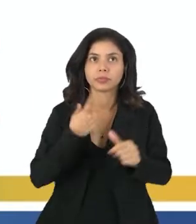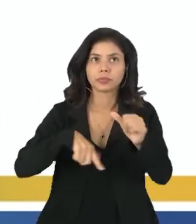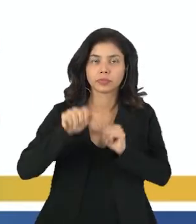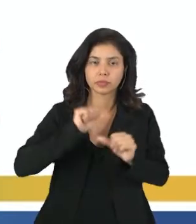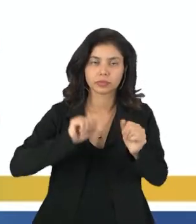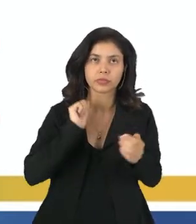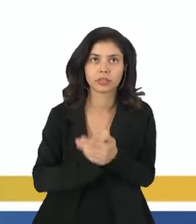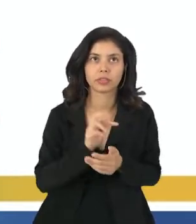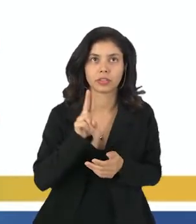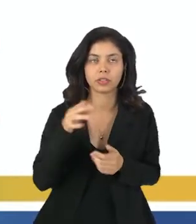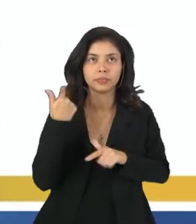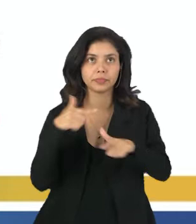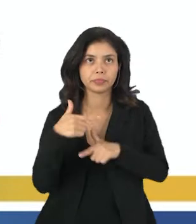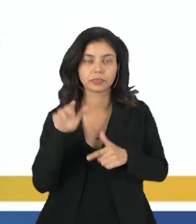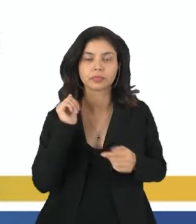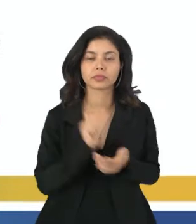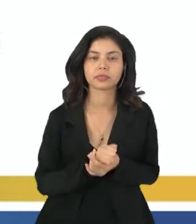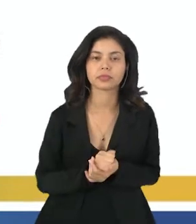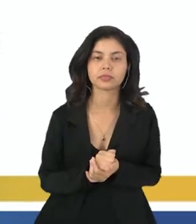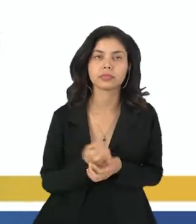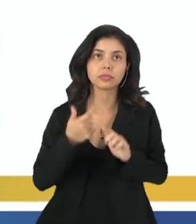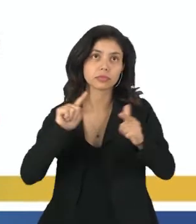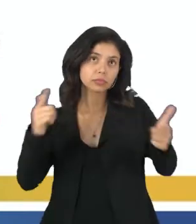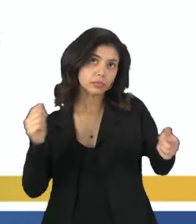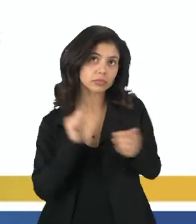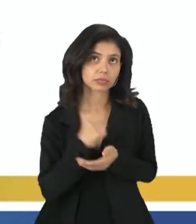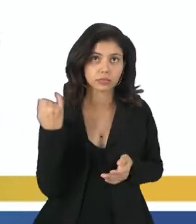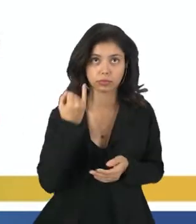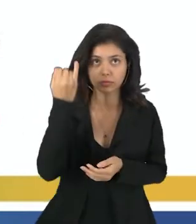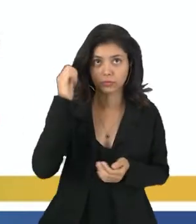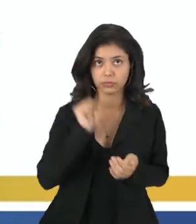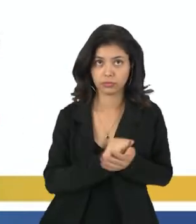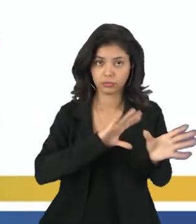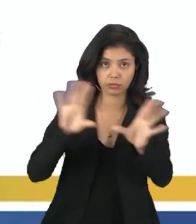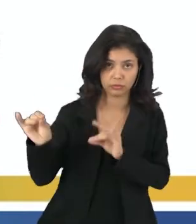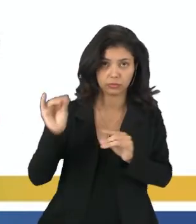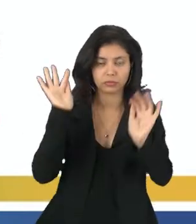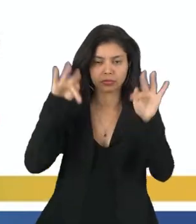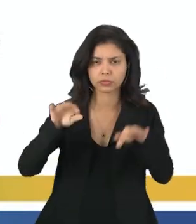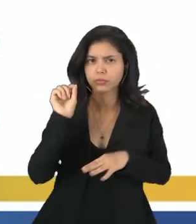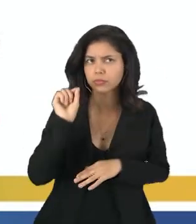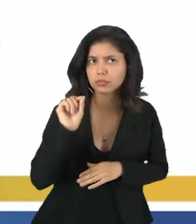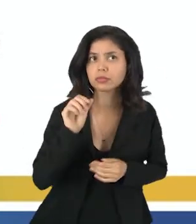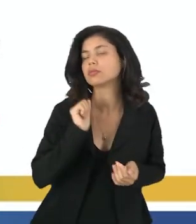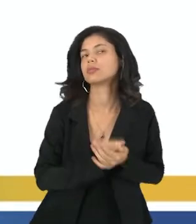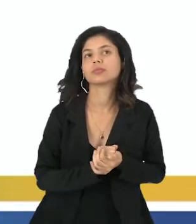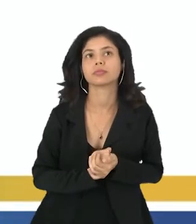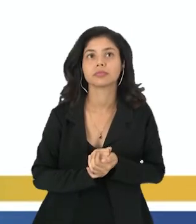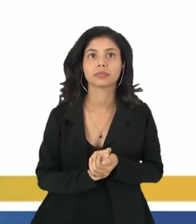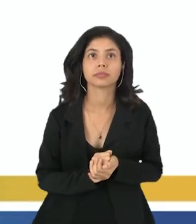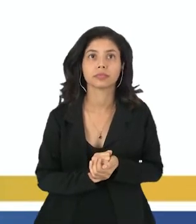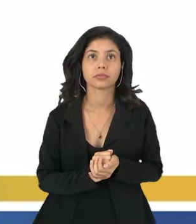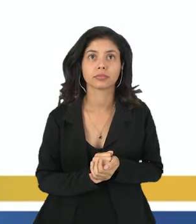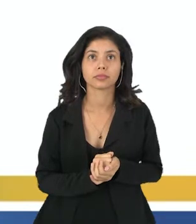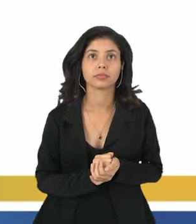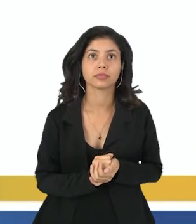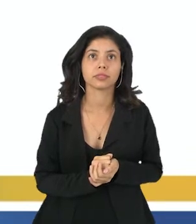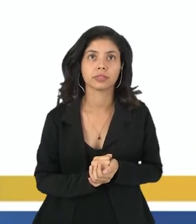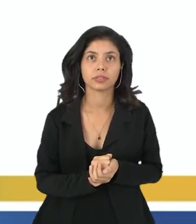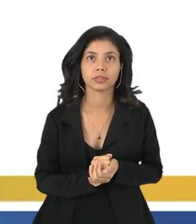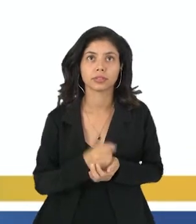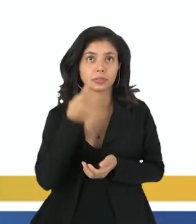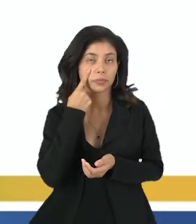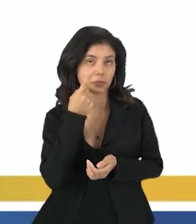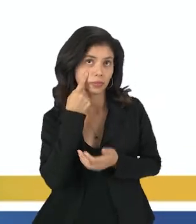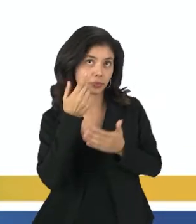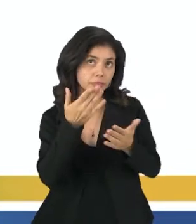convertê-la integralmente em trabalho. Por extensão, esse princípio leva a concluir que... Então foi um dos negocinhos que a gente